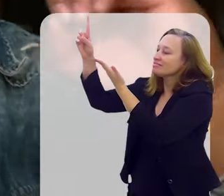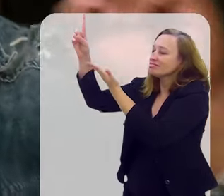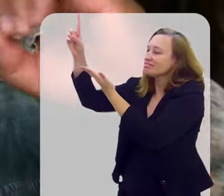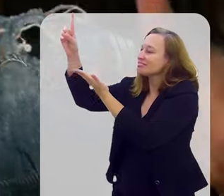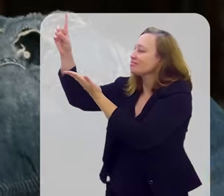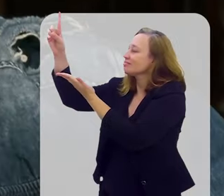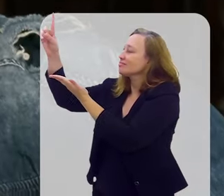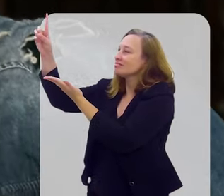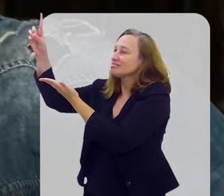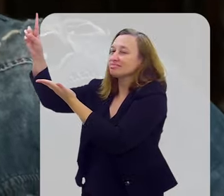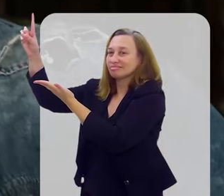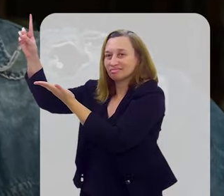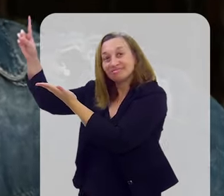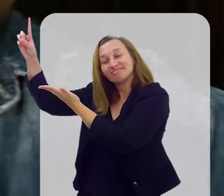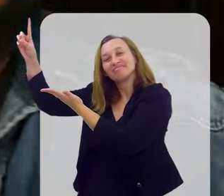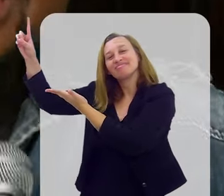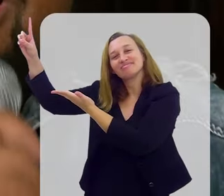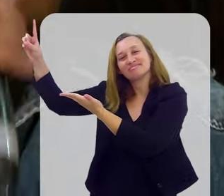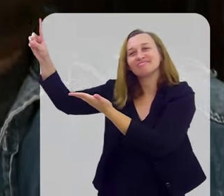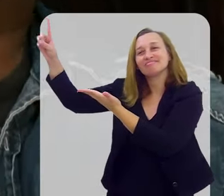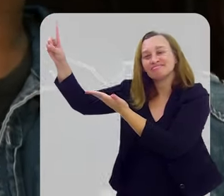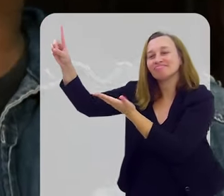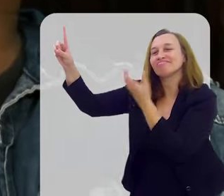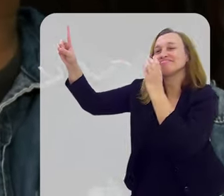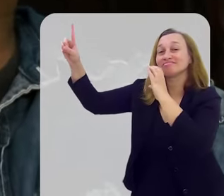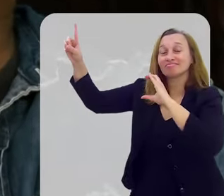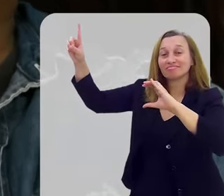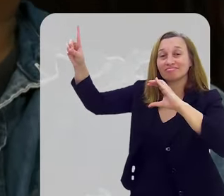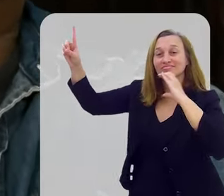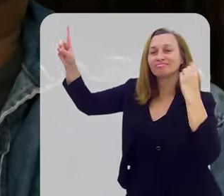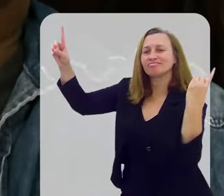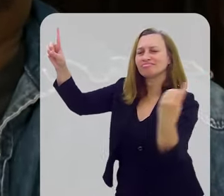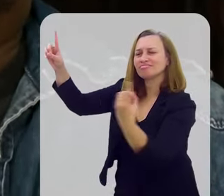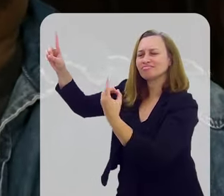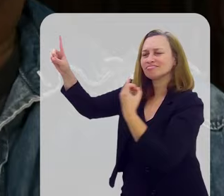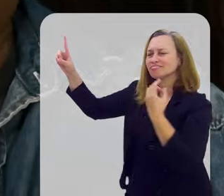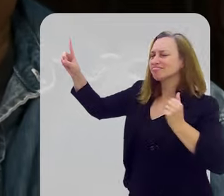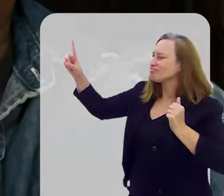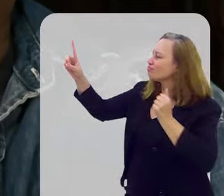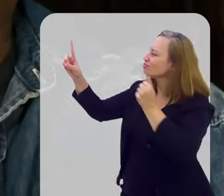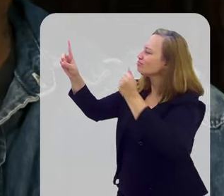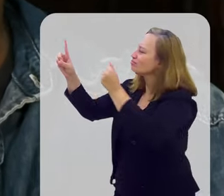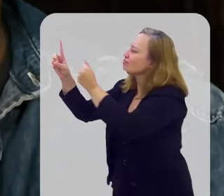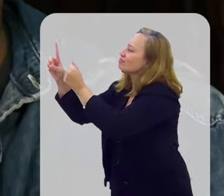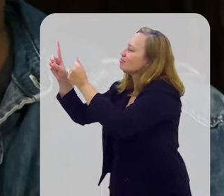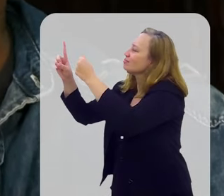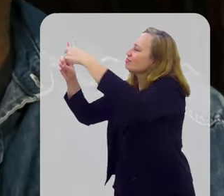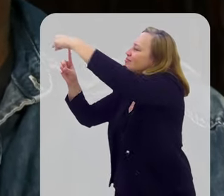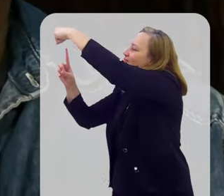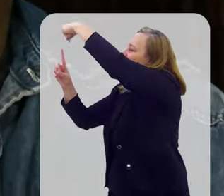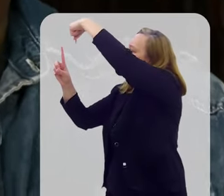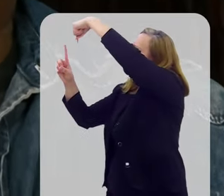tu és. Cantamos, santo,